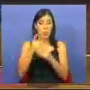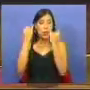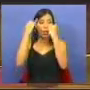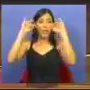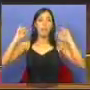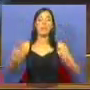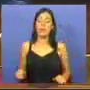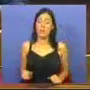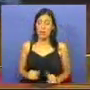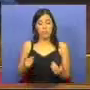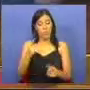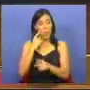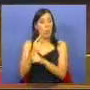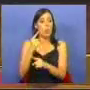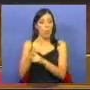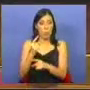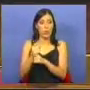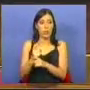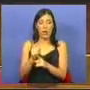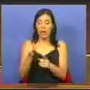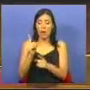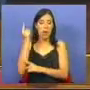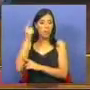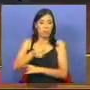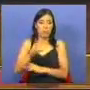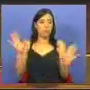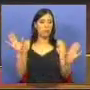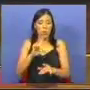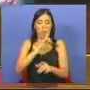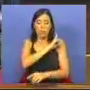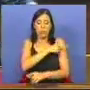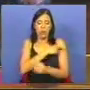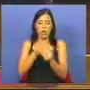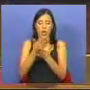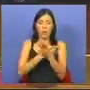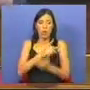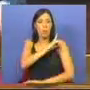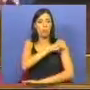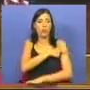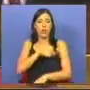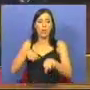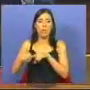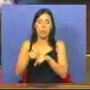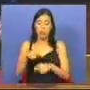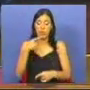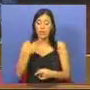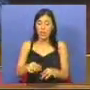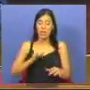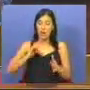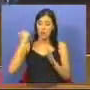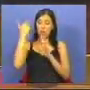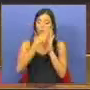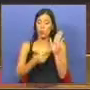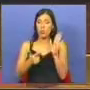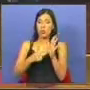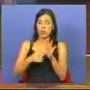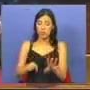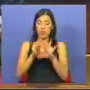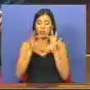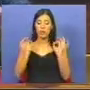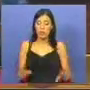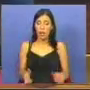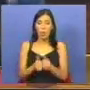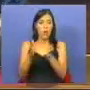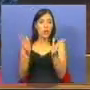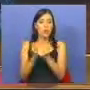independente, o tal que não subordina o poder económico ao poder político, como, aliás, prescreve a nossa Constituição e prescreviam